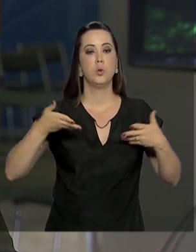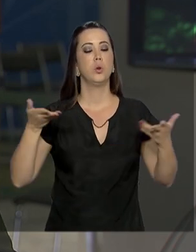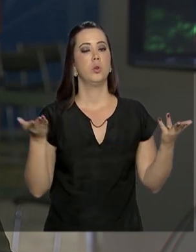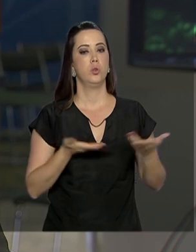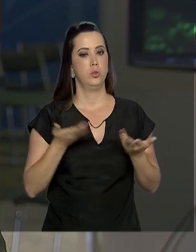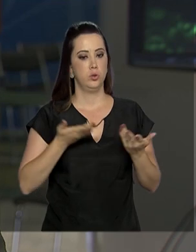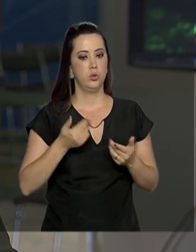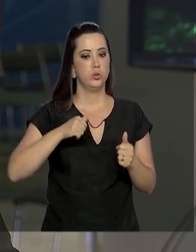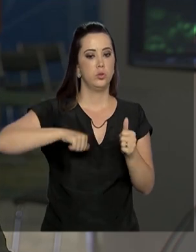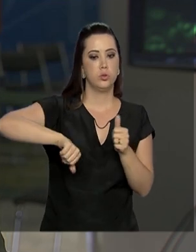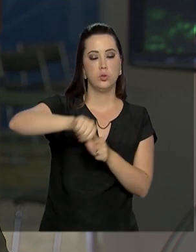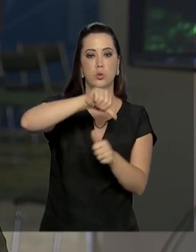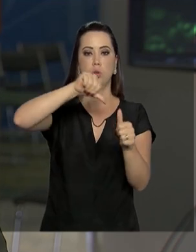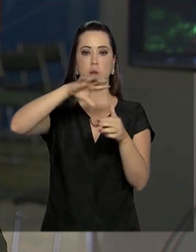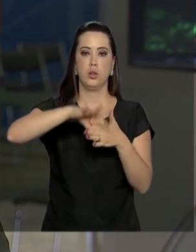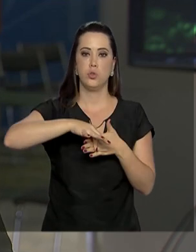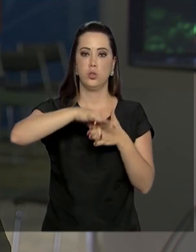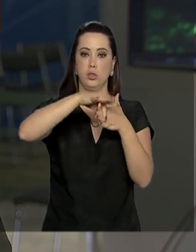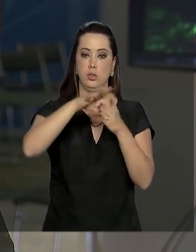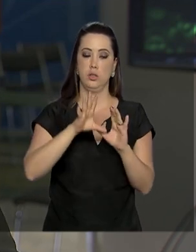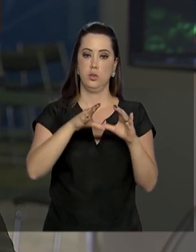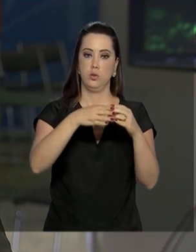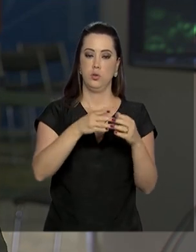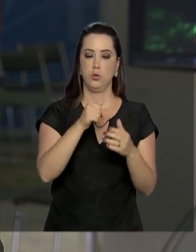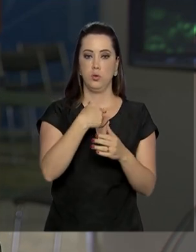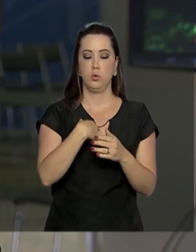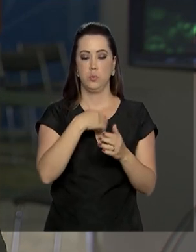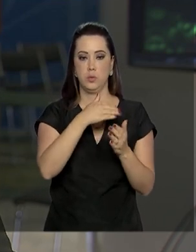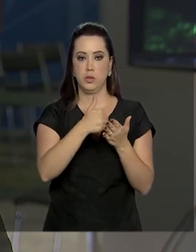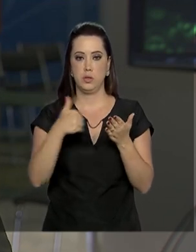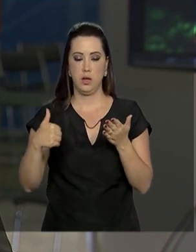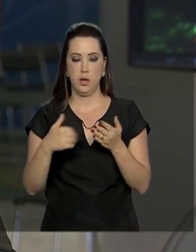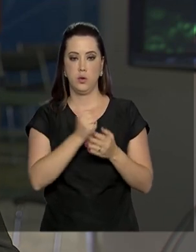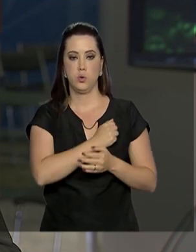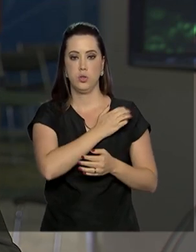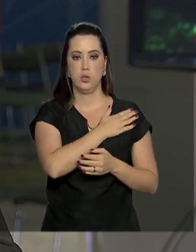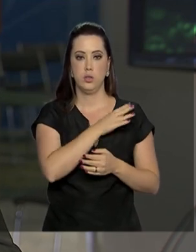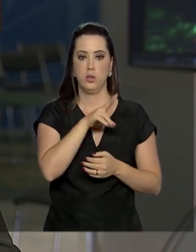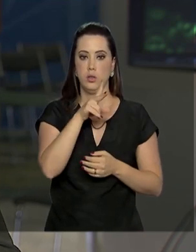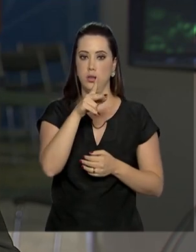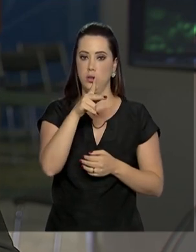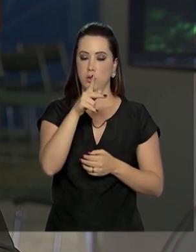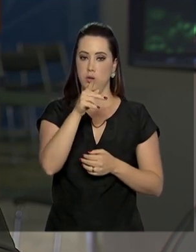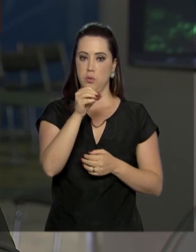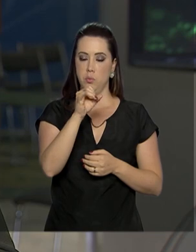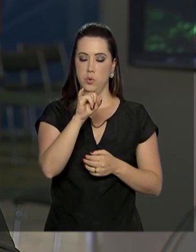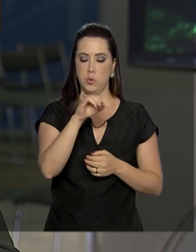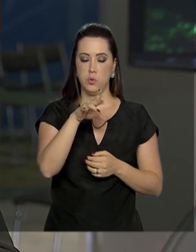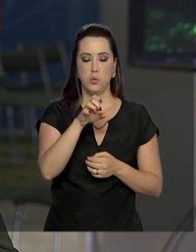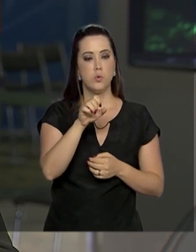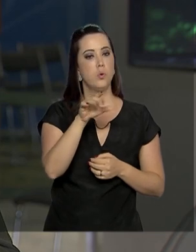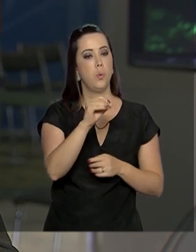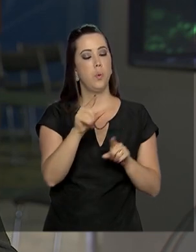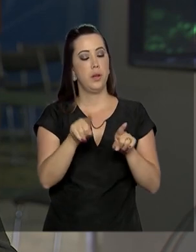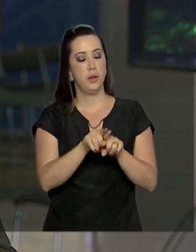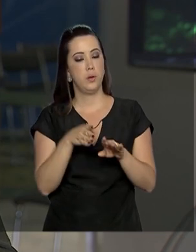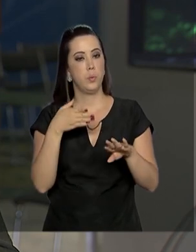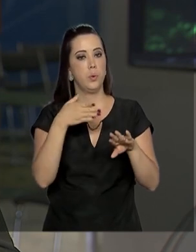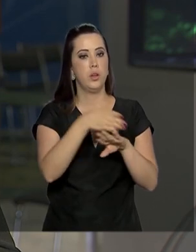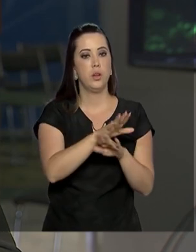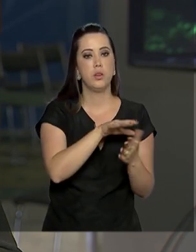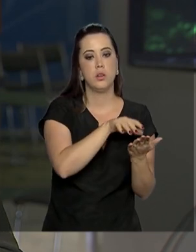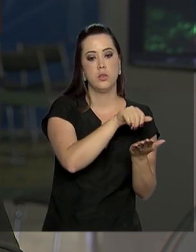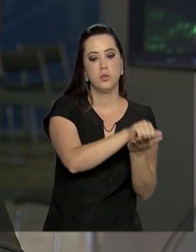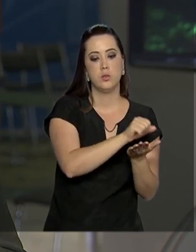teve troca de comando da operação acolhida. Saiu o general Pazuello e entrou agora como comandante da operação o general